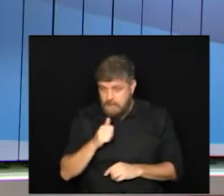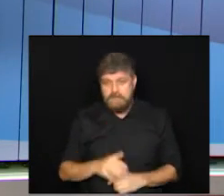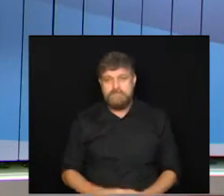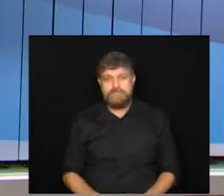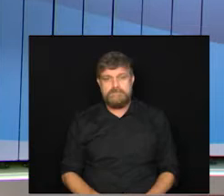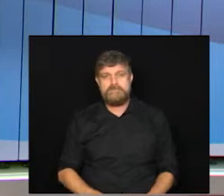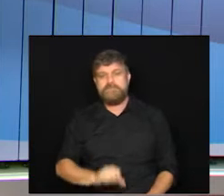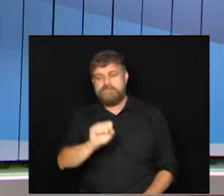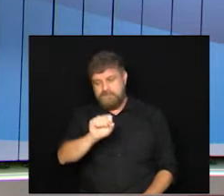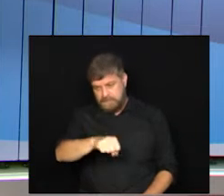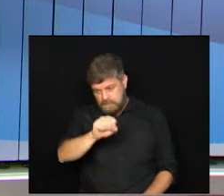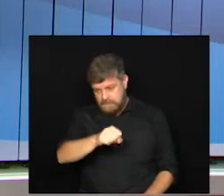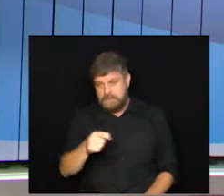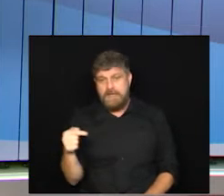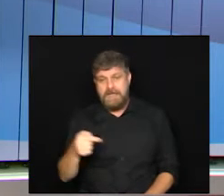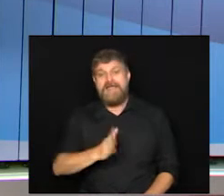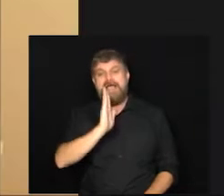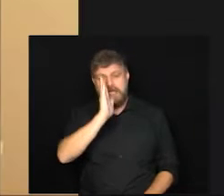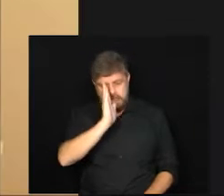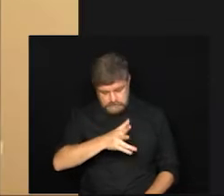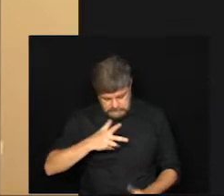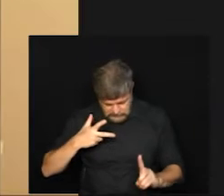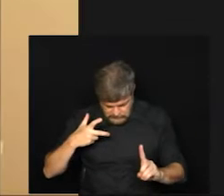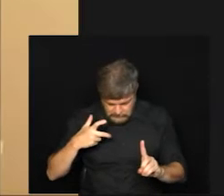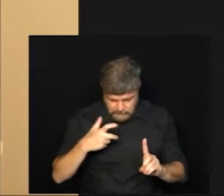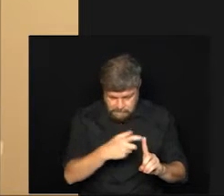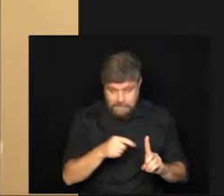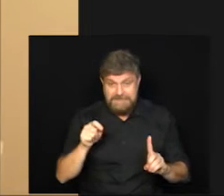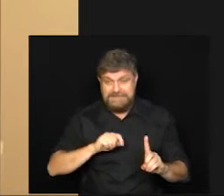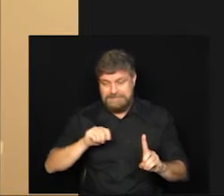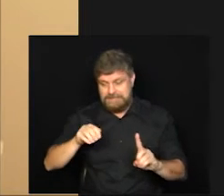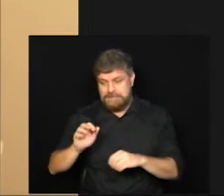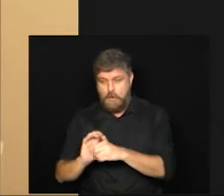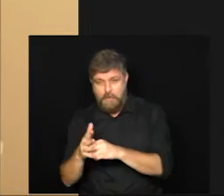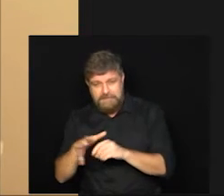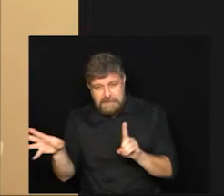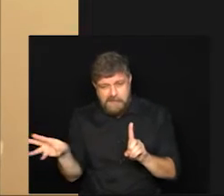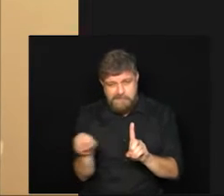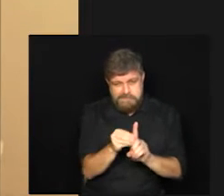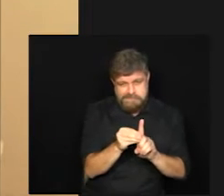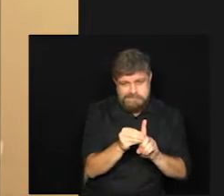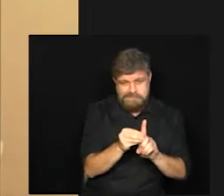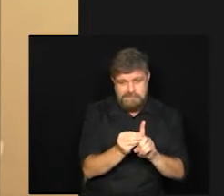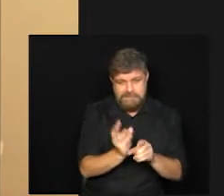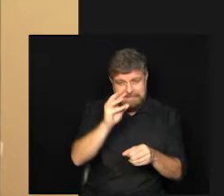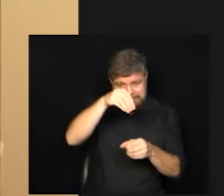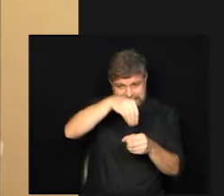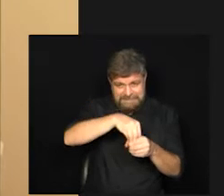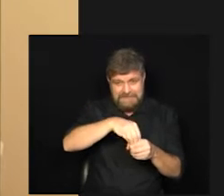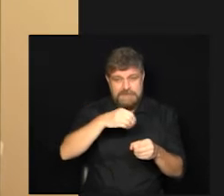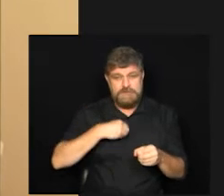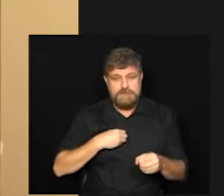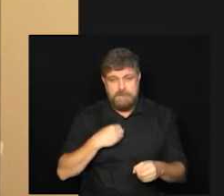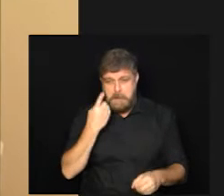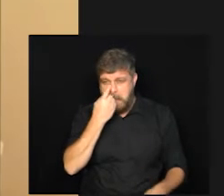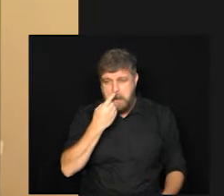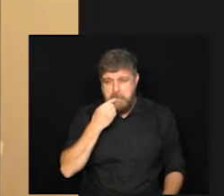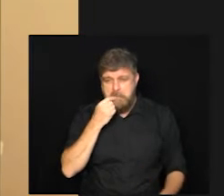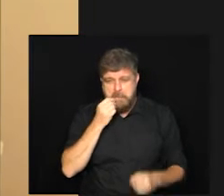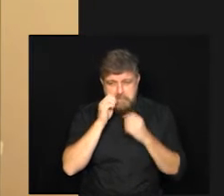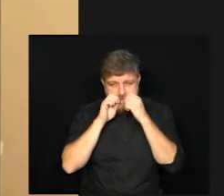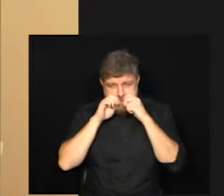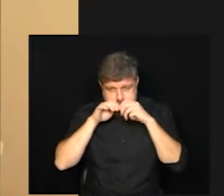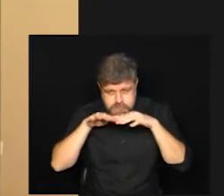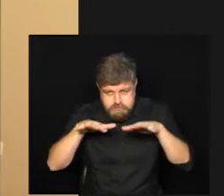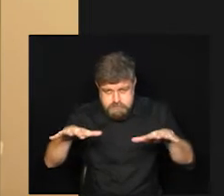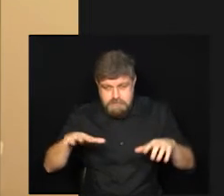sim mesmo com a vacina né se ela tiver com o vírus alojado na sua via aérea já que a